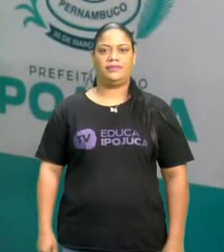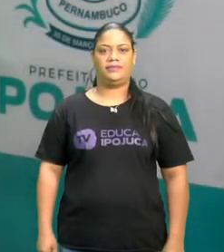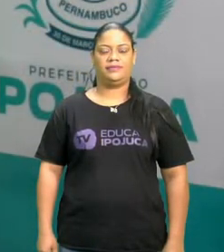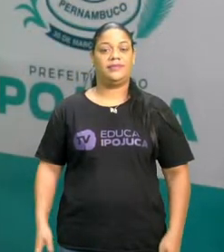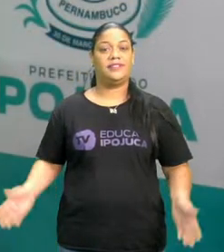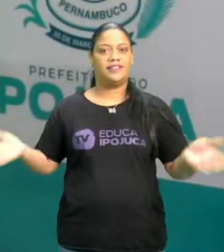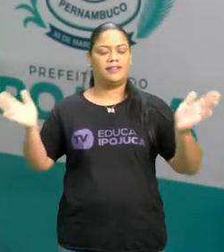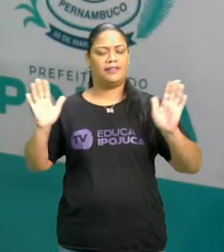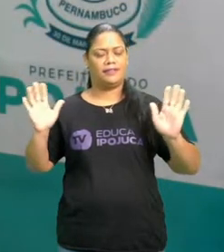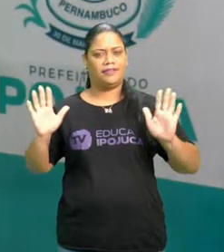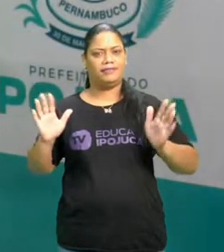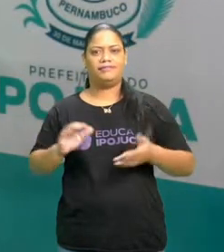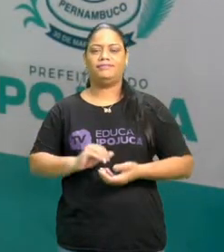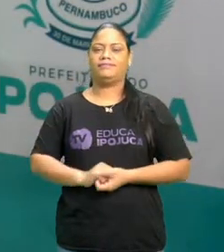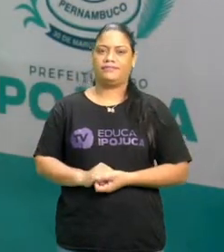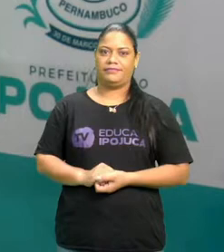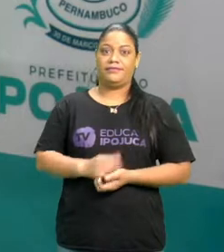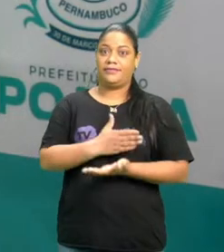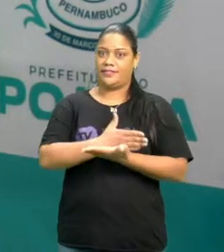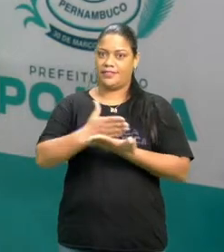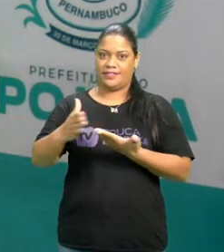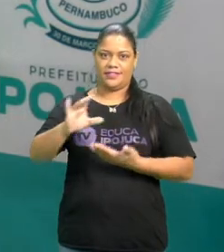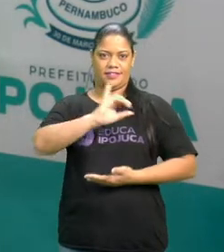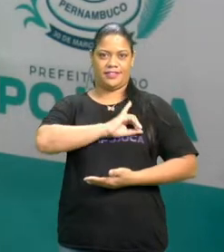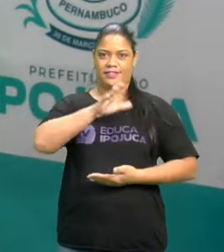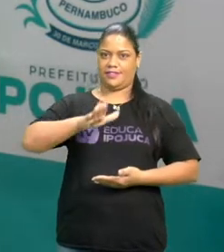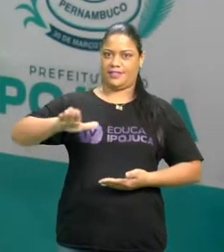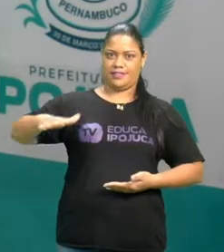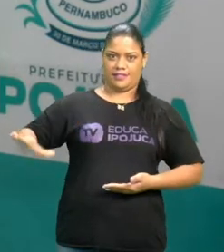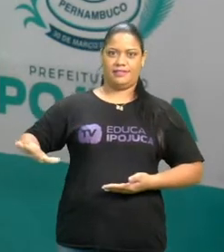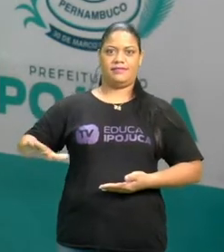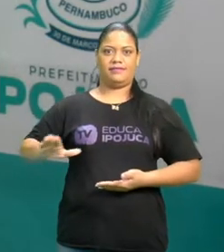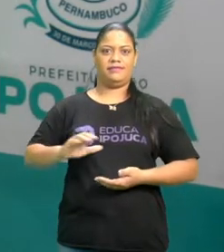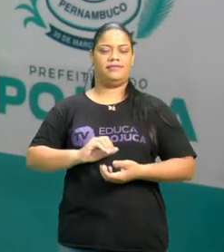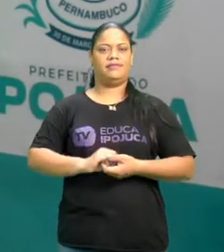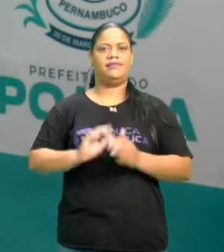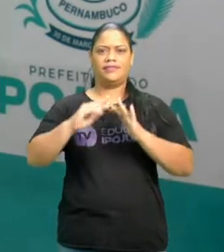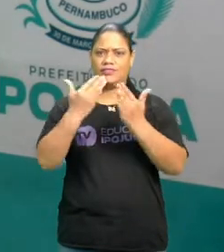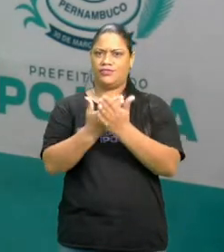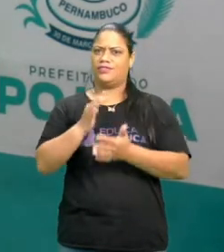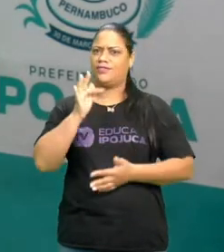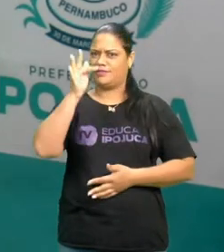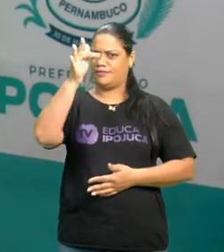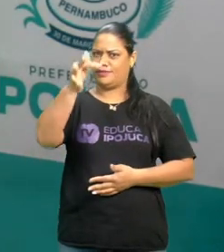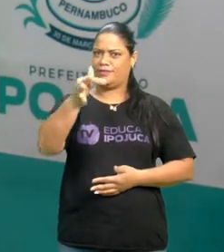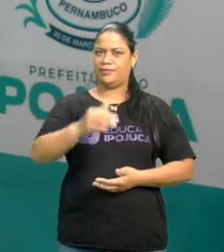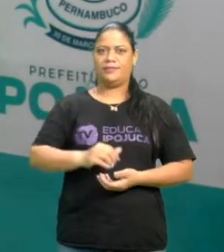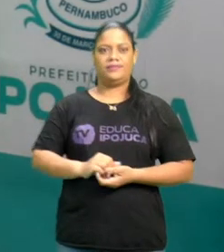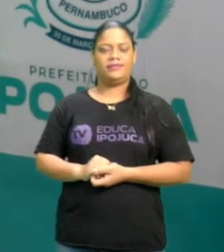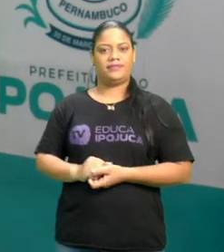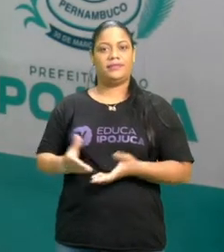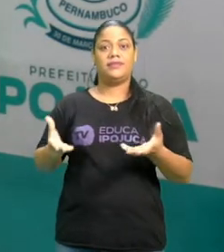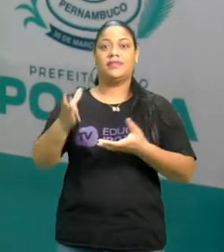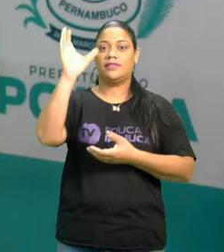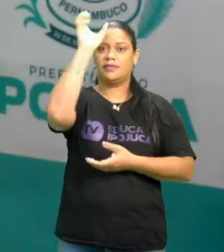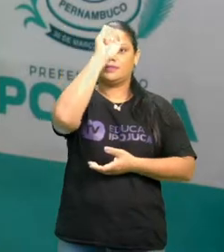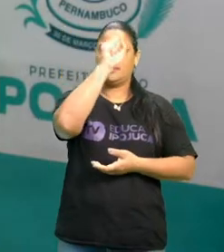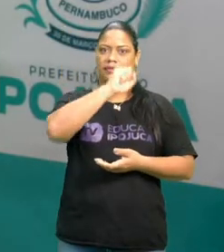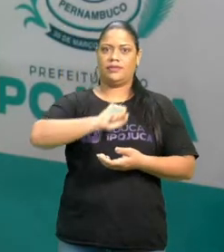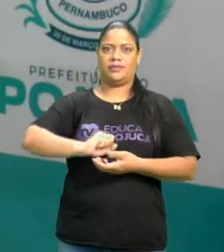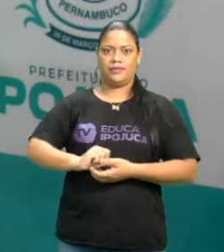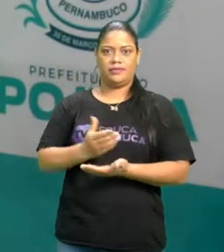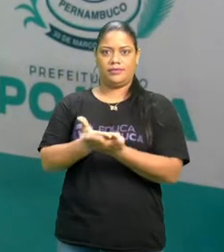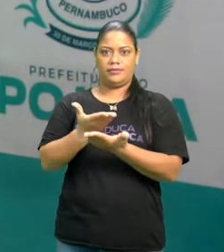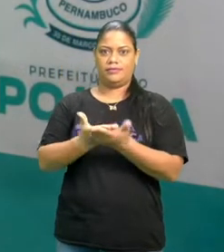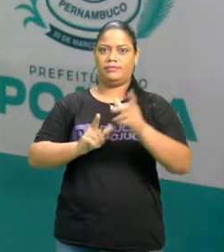Olá, está no ar a TV Educa e Poujuca, a escola do futuro. É o momento de aprender com